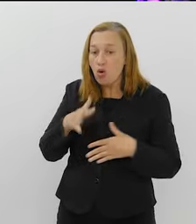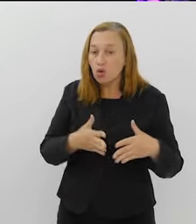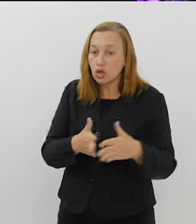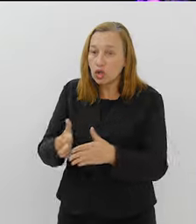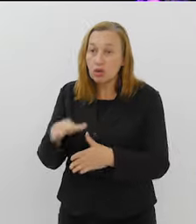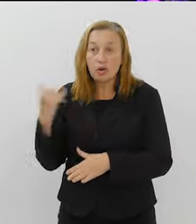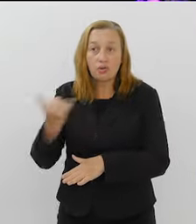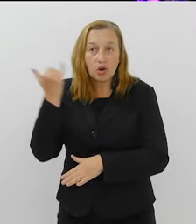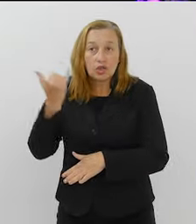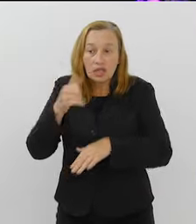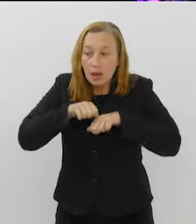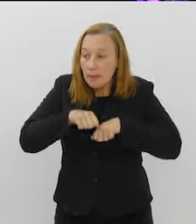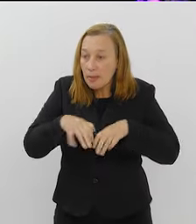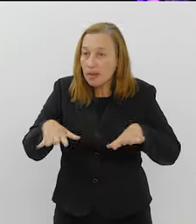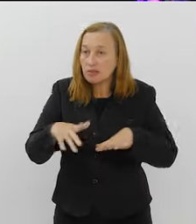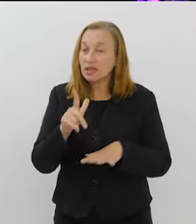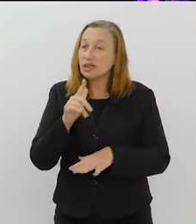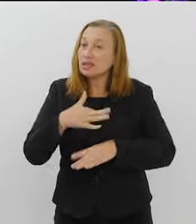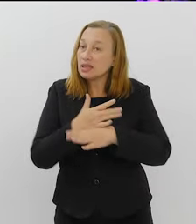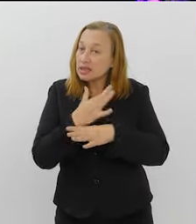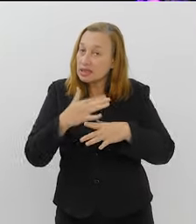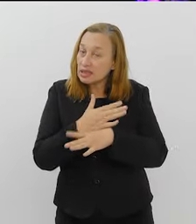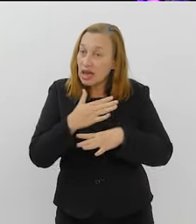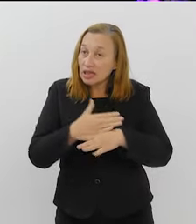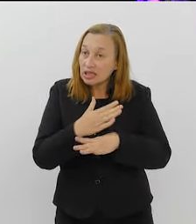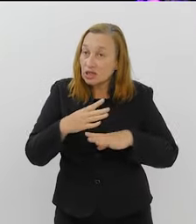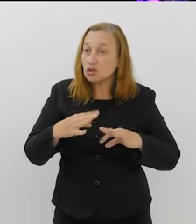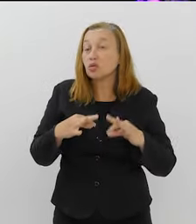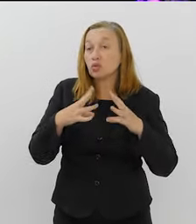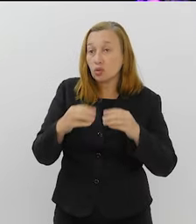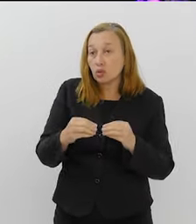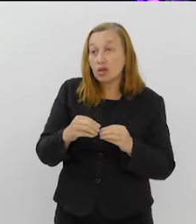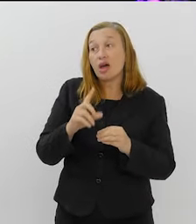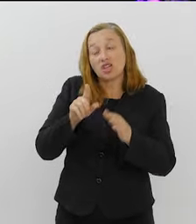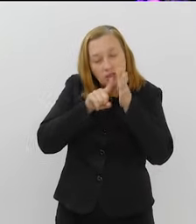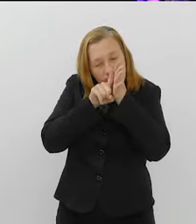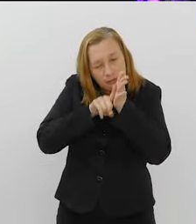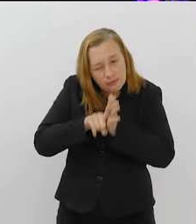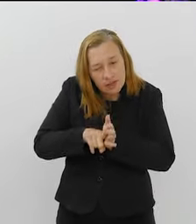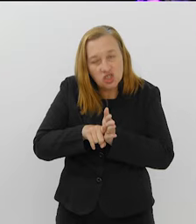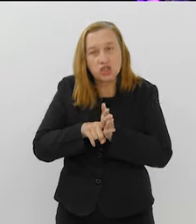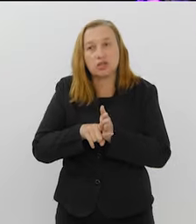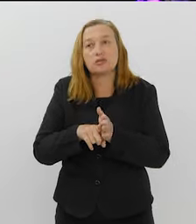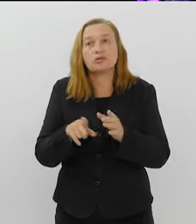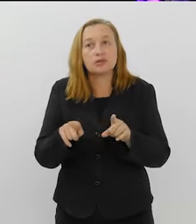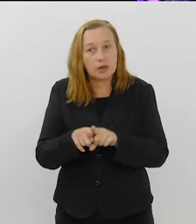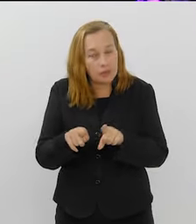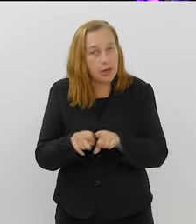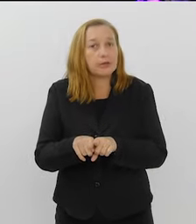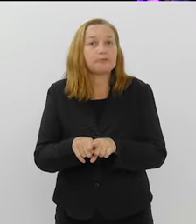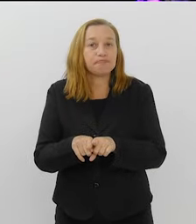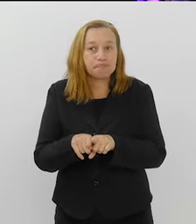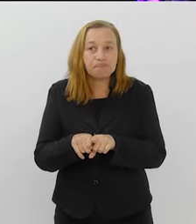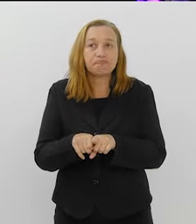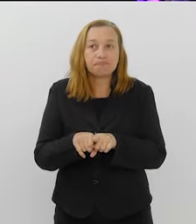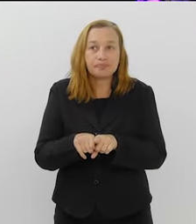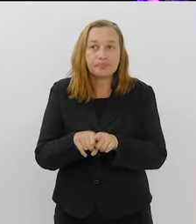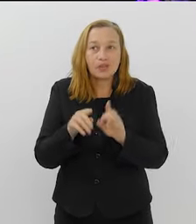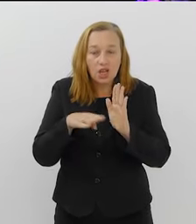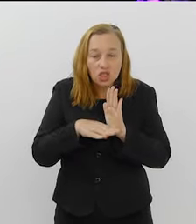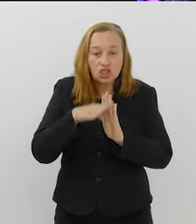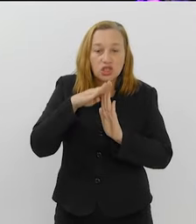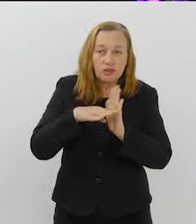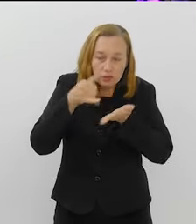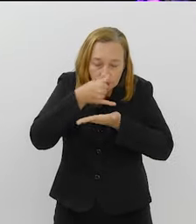para abastecimento, não só da nossa cidade, mas da cidade de satélite. A gente também está investindo na investigação de